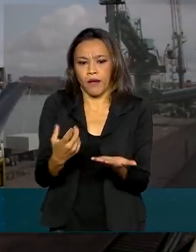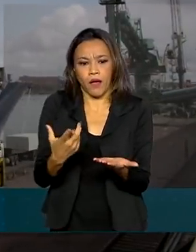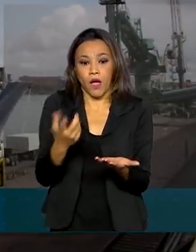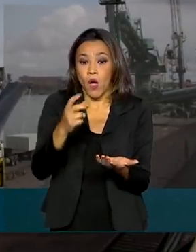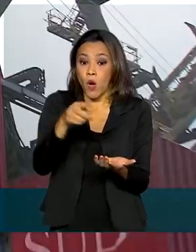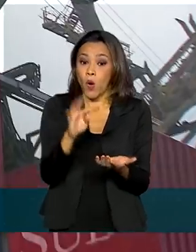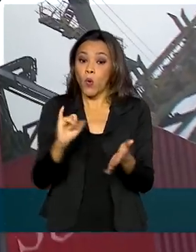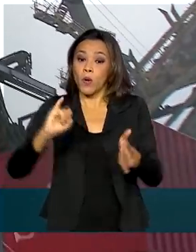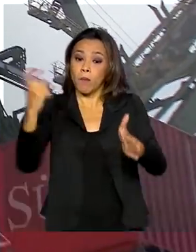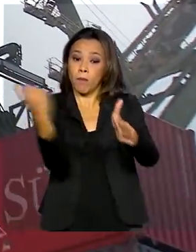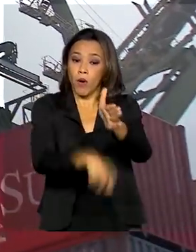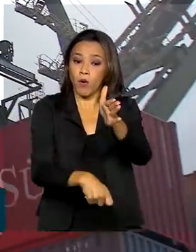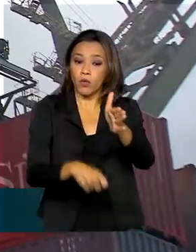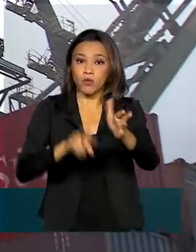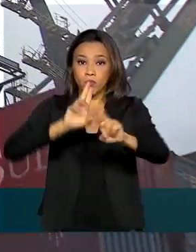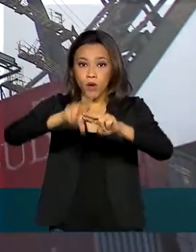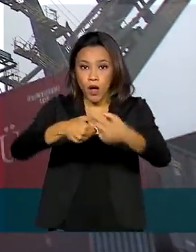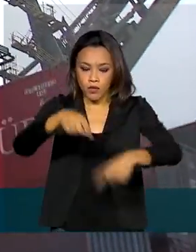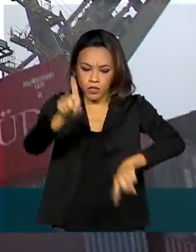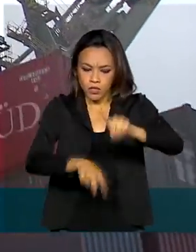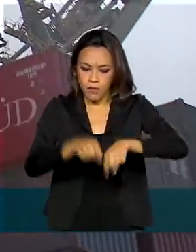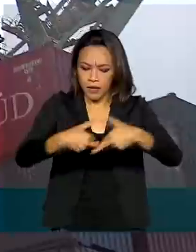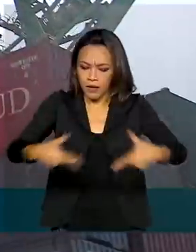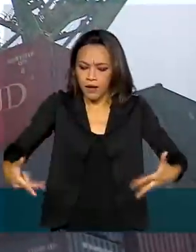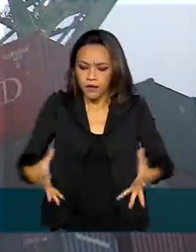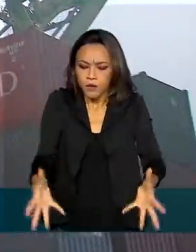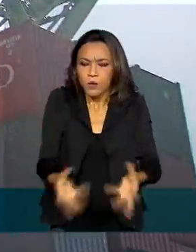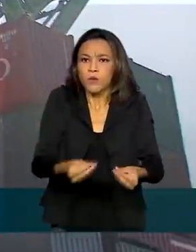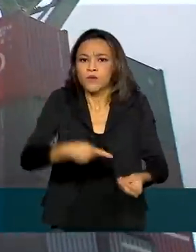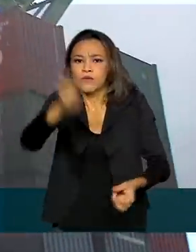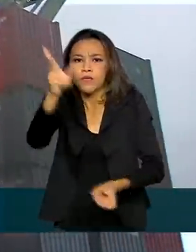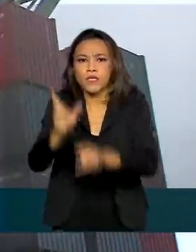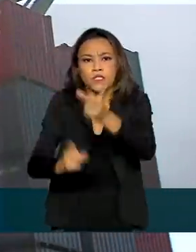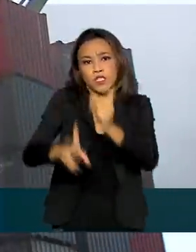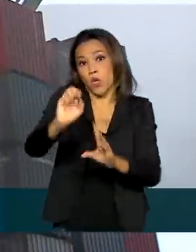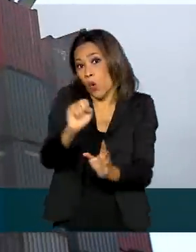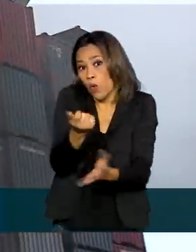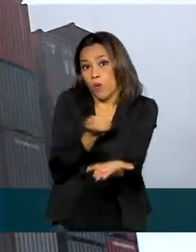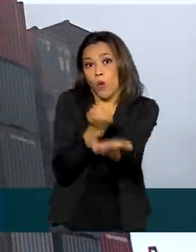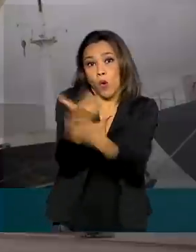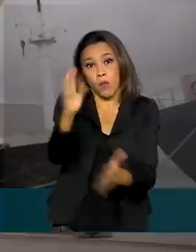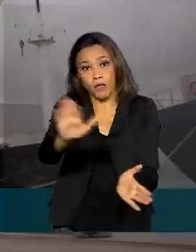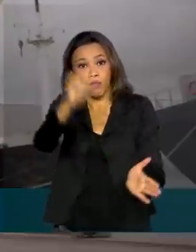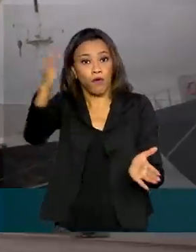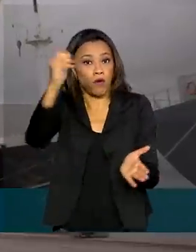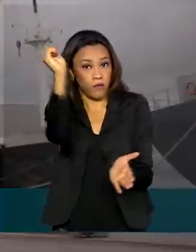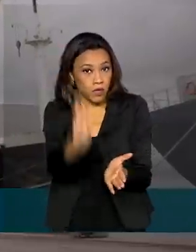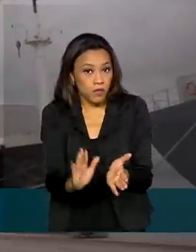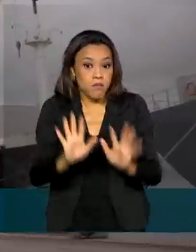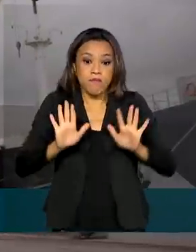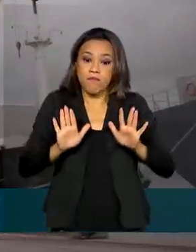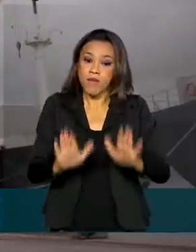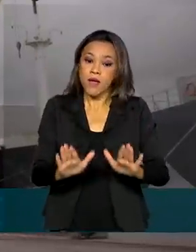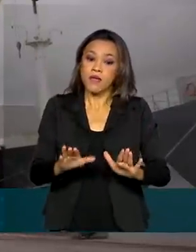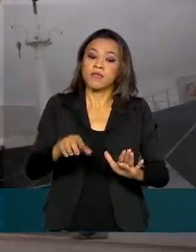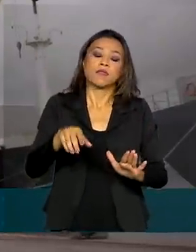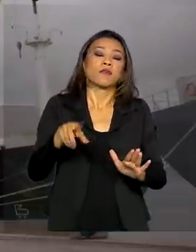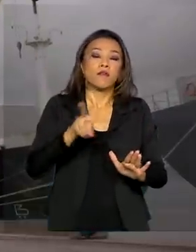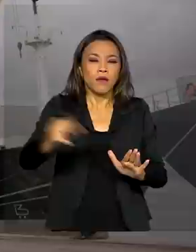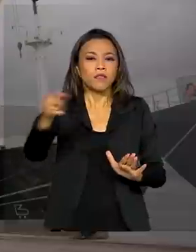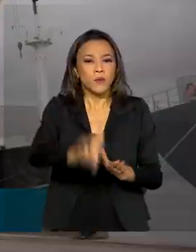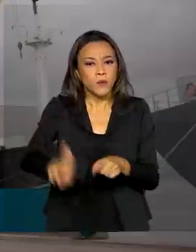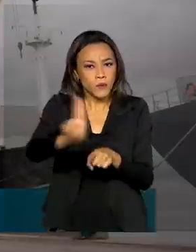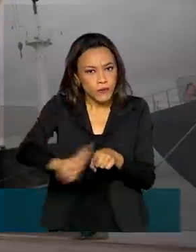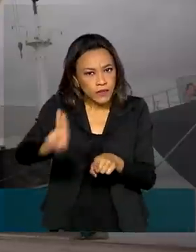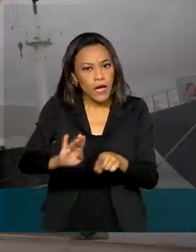menos impostos sobre matérias-primas importadas ou mesmo compradas no mercado interno, mas que vão ser usadas para